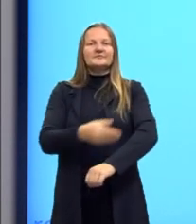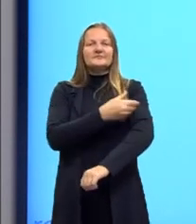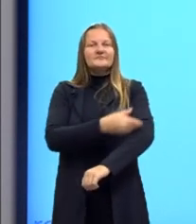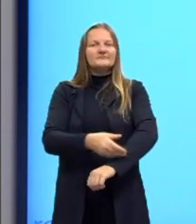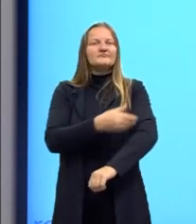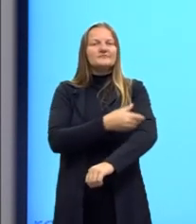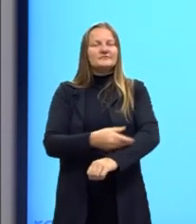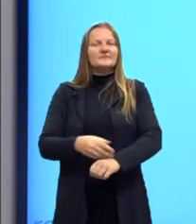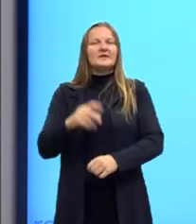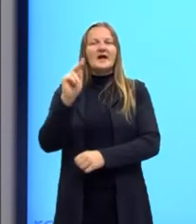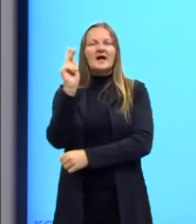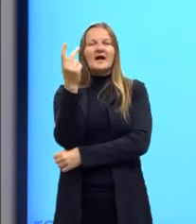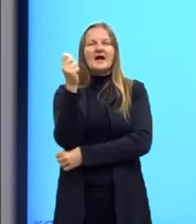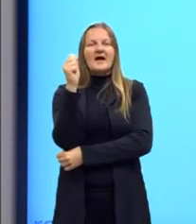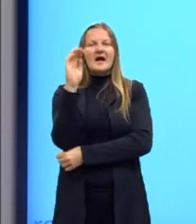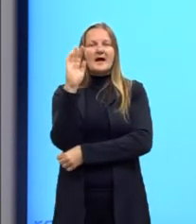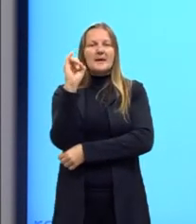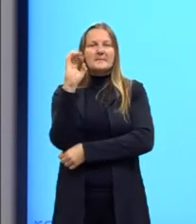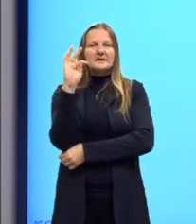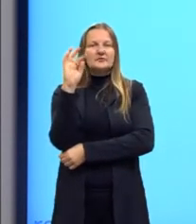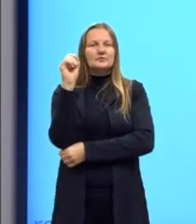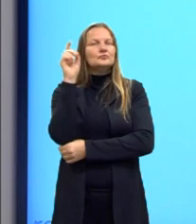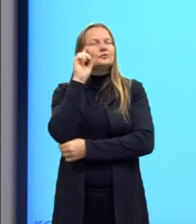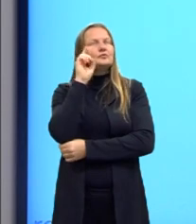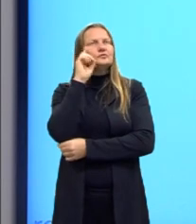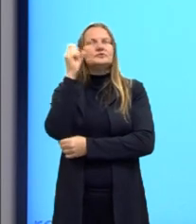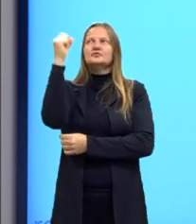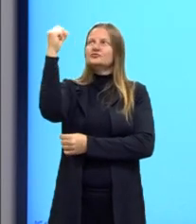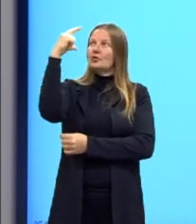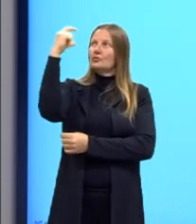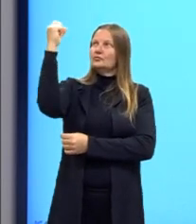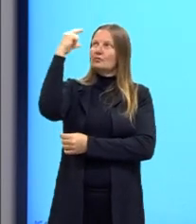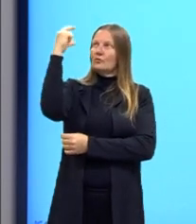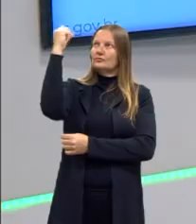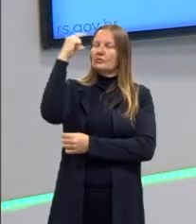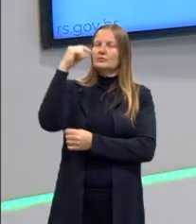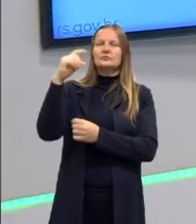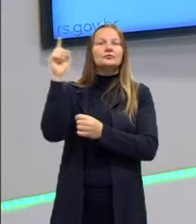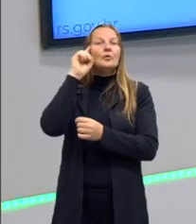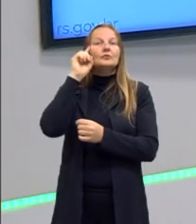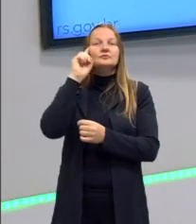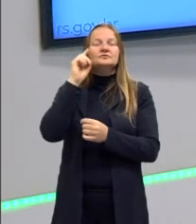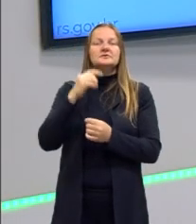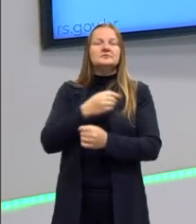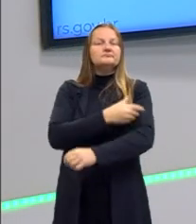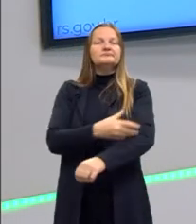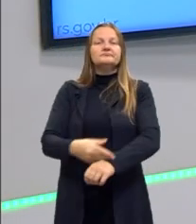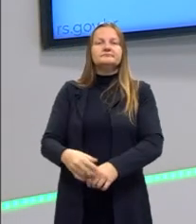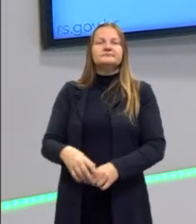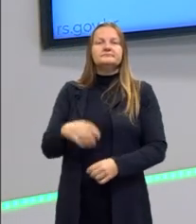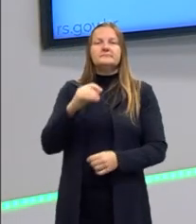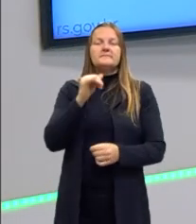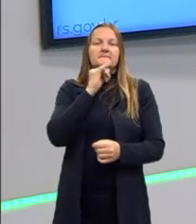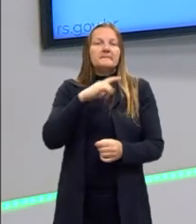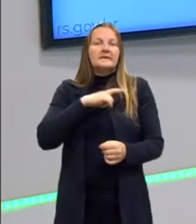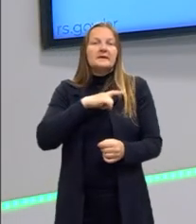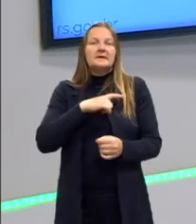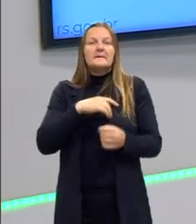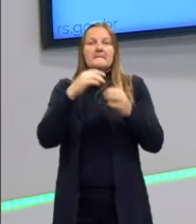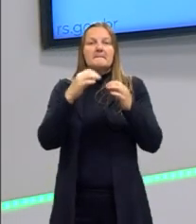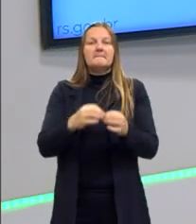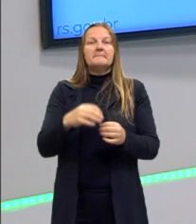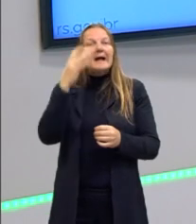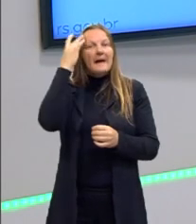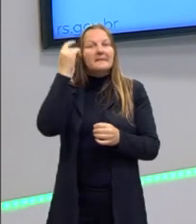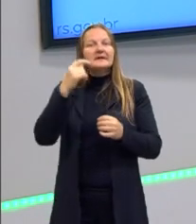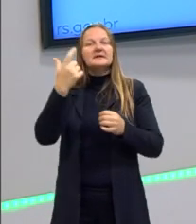Nós vemos todo dia o sol nascer, e nós nos habituamos, e temos a certeza de